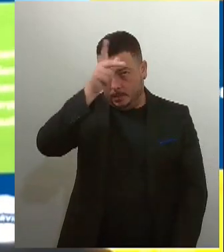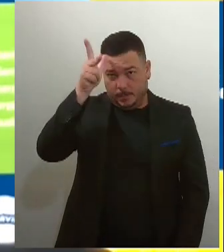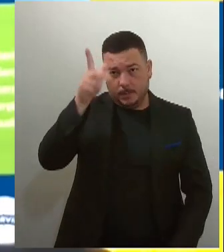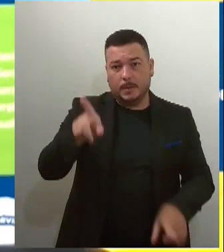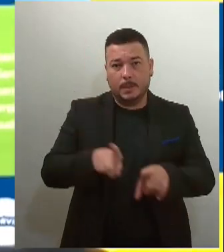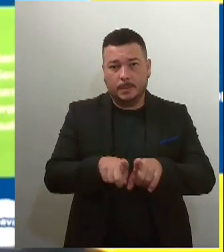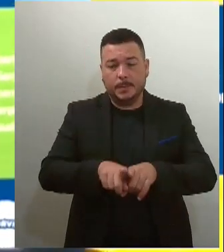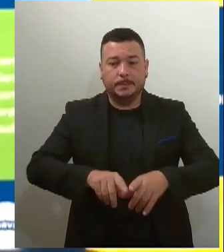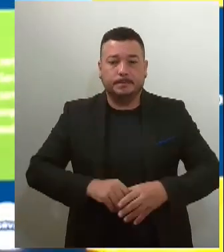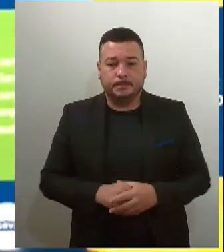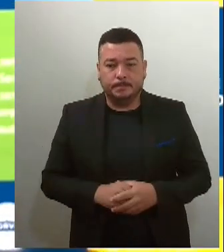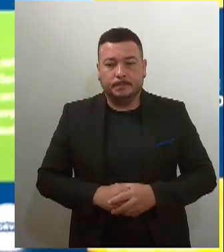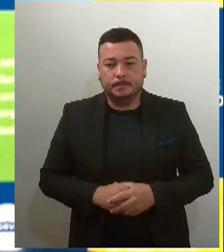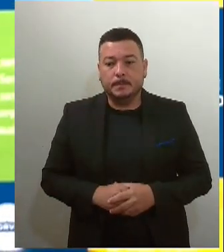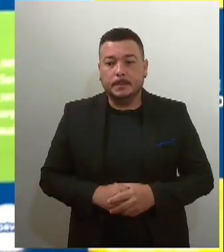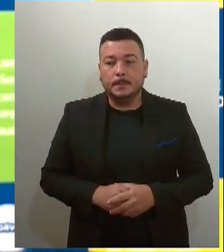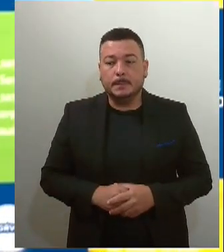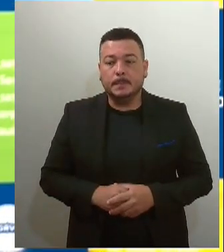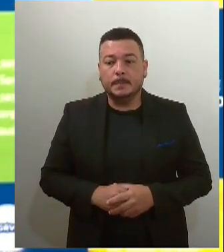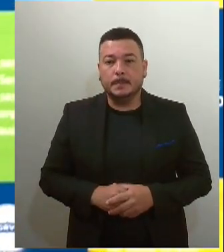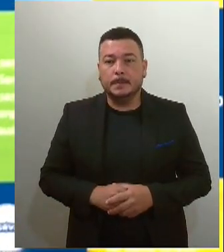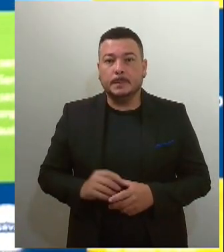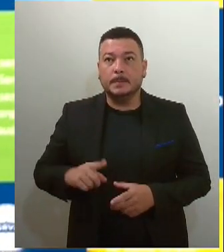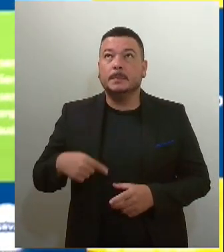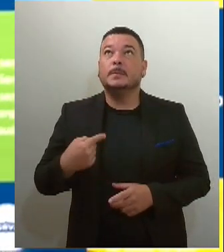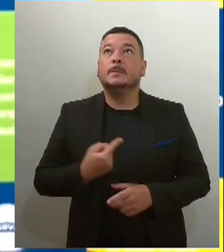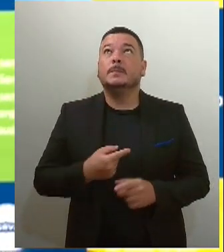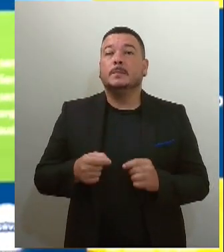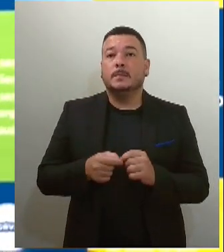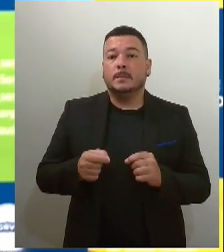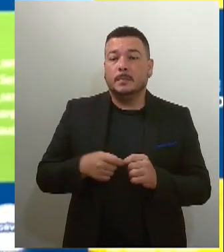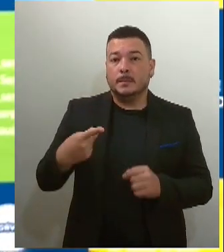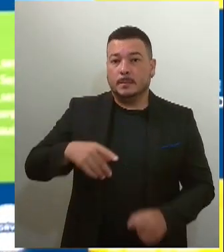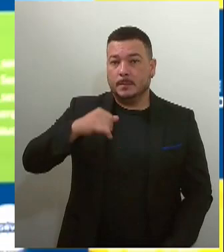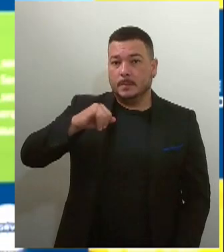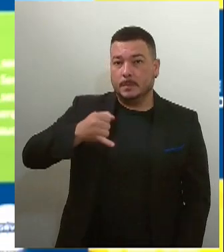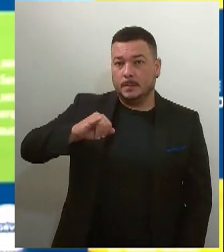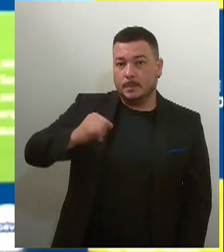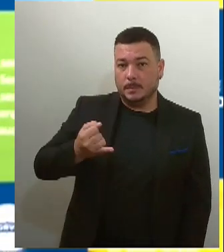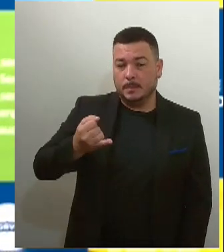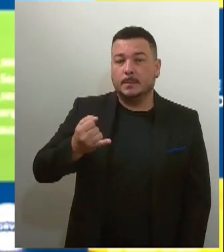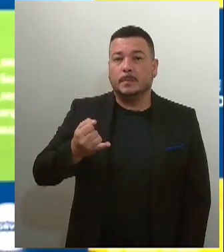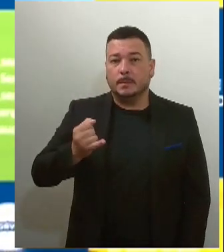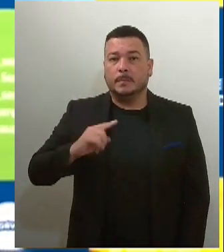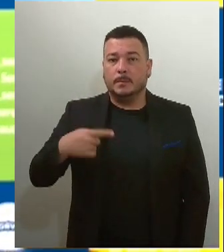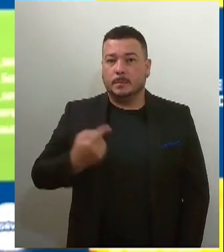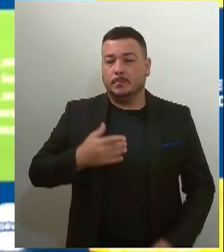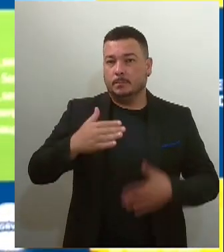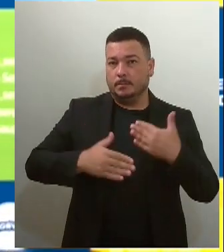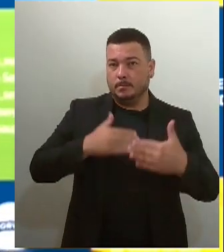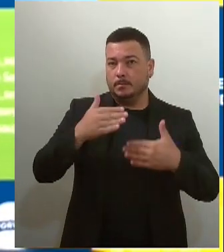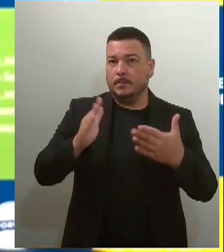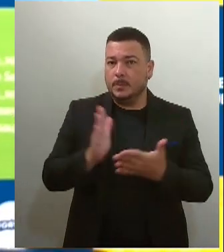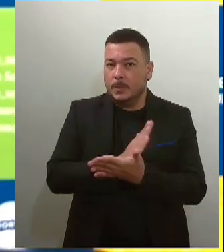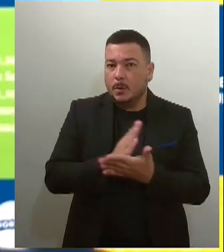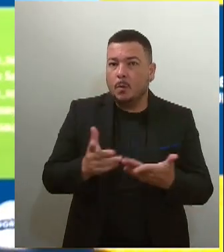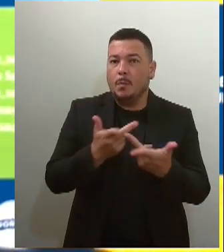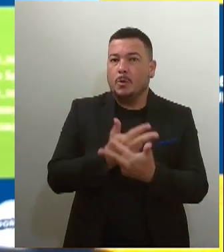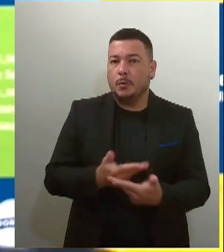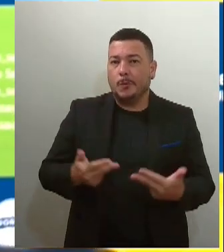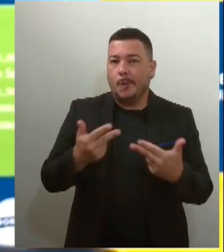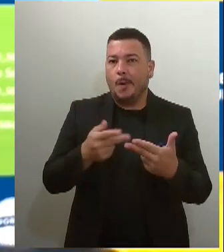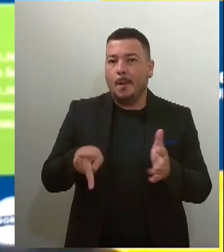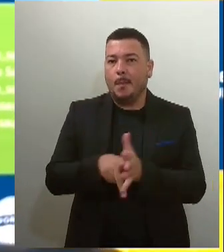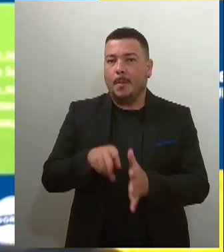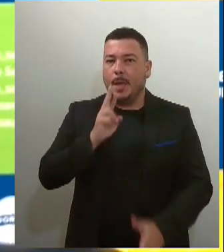do ano, nós fizemos o primeiro Lira, em janeiro, né? E desenvolvemos algumas ações baseadas no resultado desse primeiro